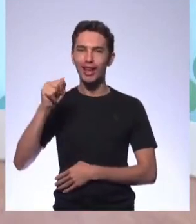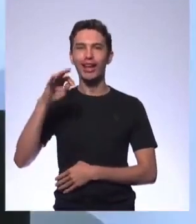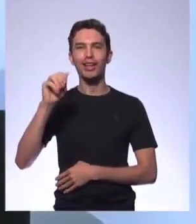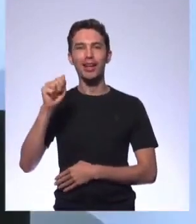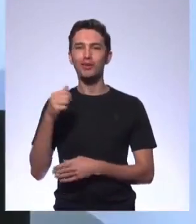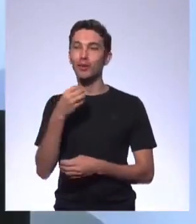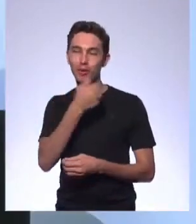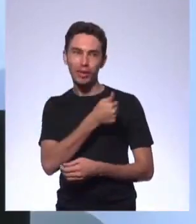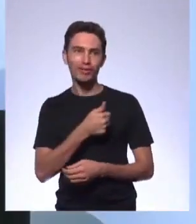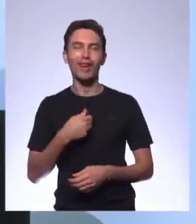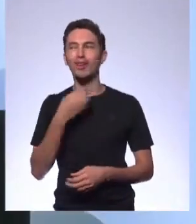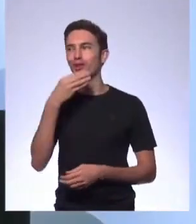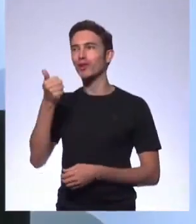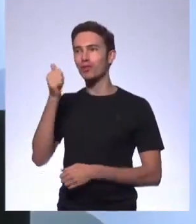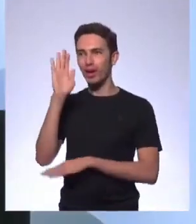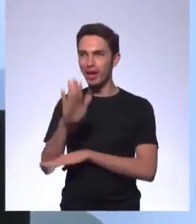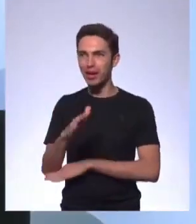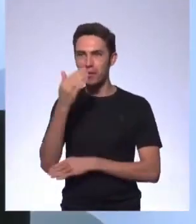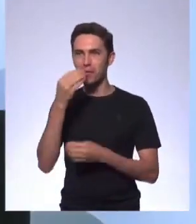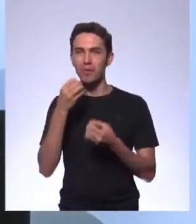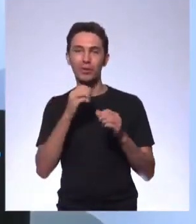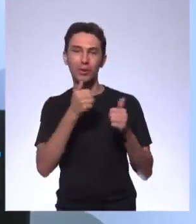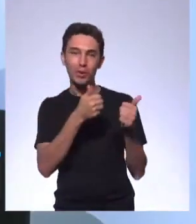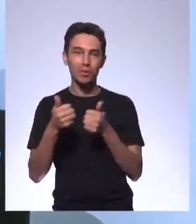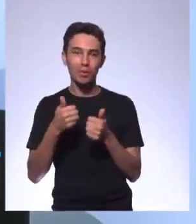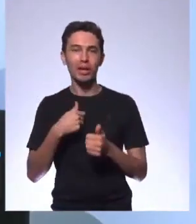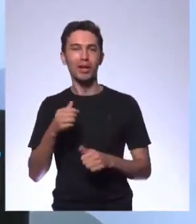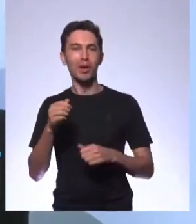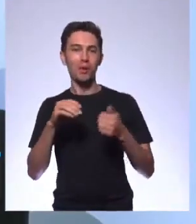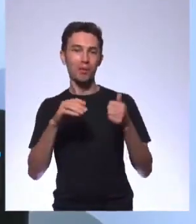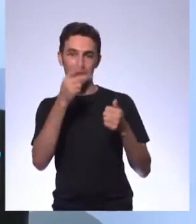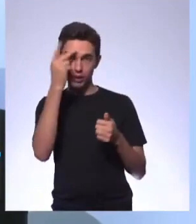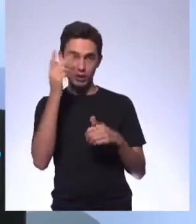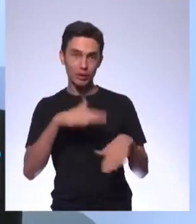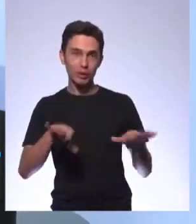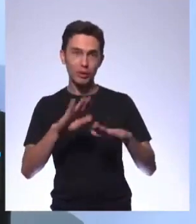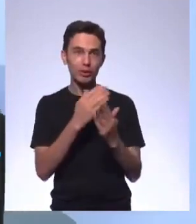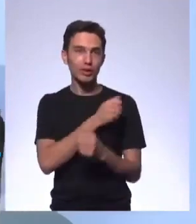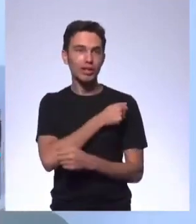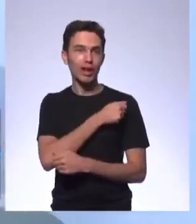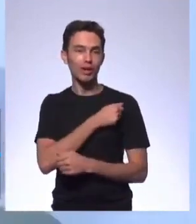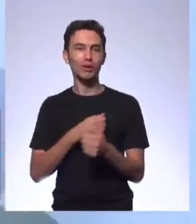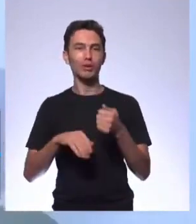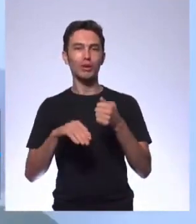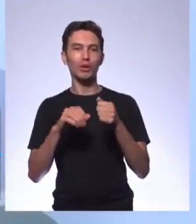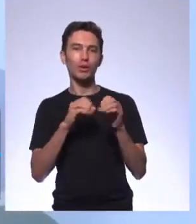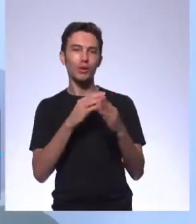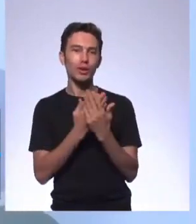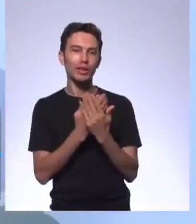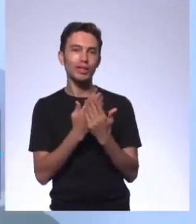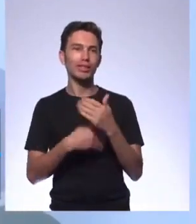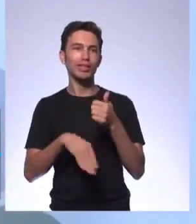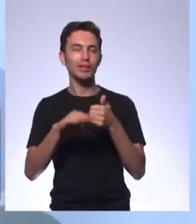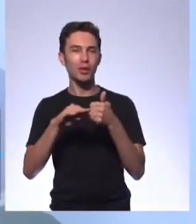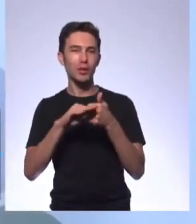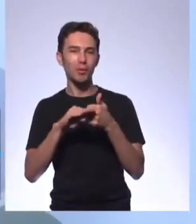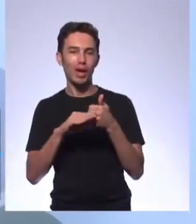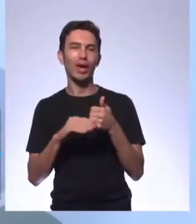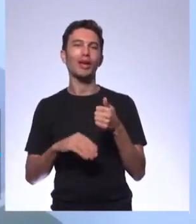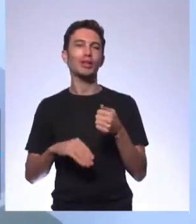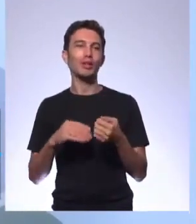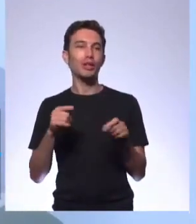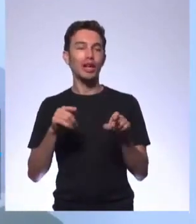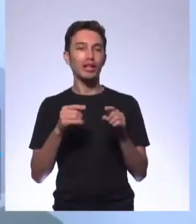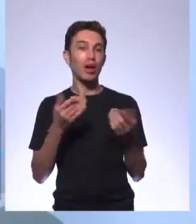Mauro, alunos aí do Ensino Médio, da terceira série do Ensino Médio. Vamos hoje à última aula sobre